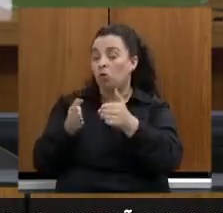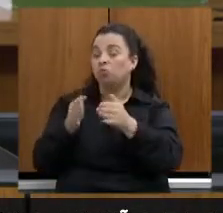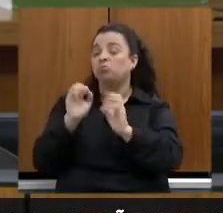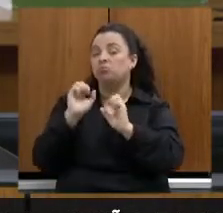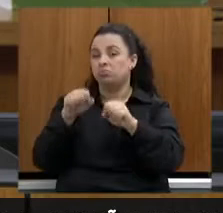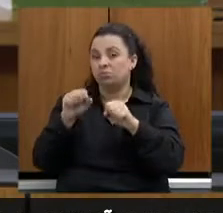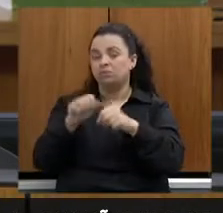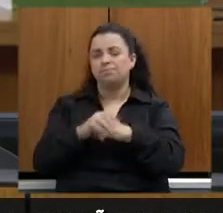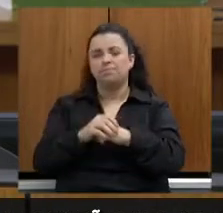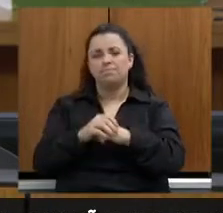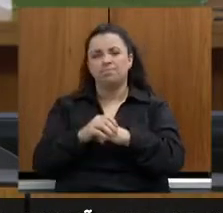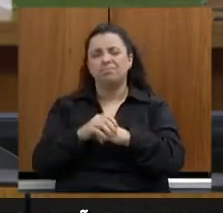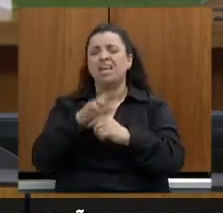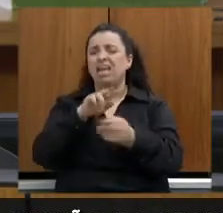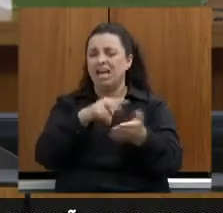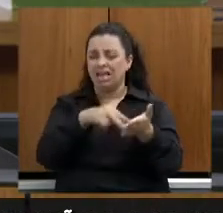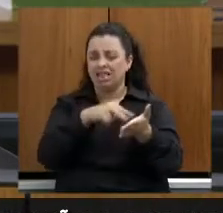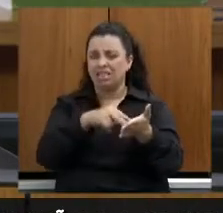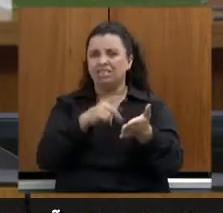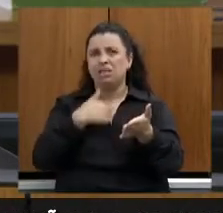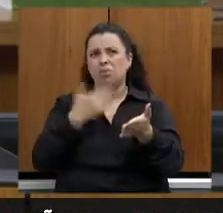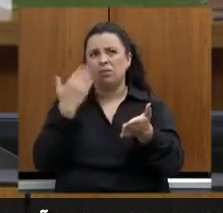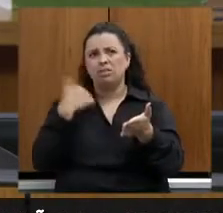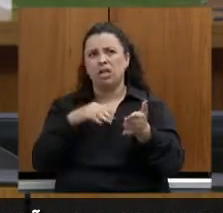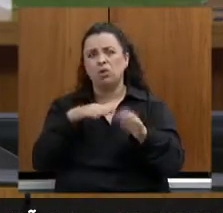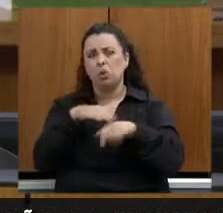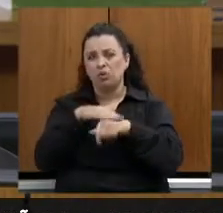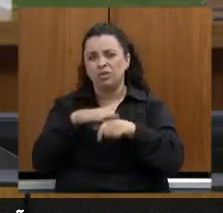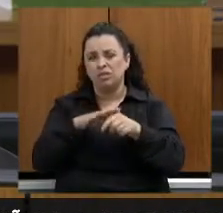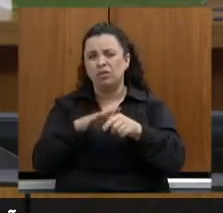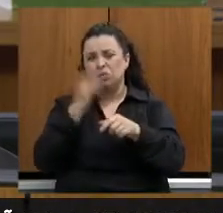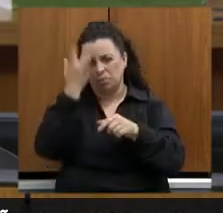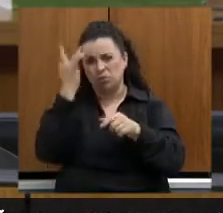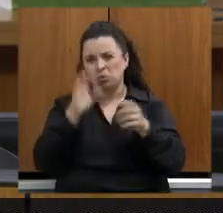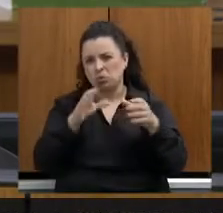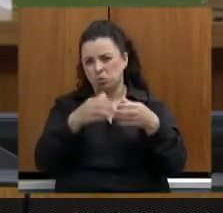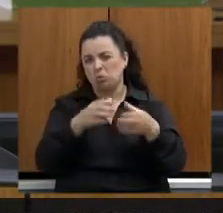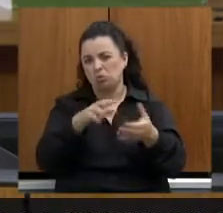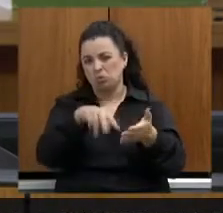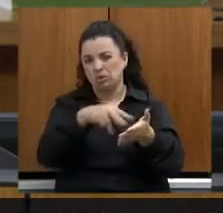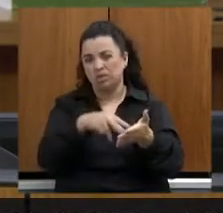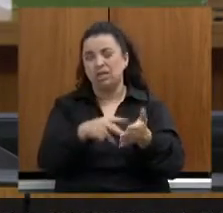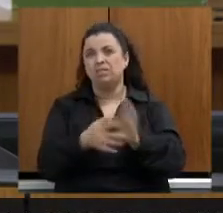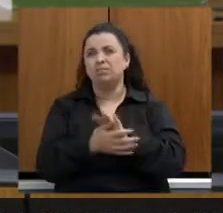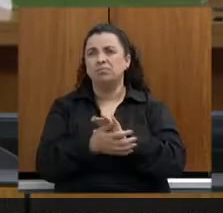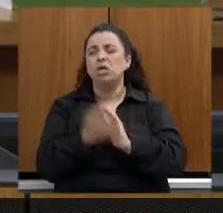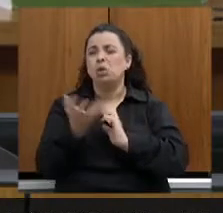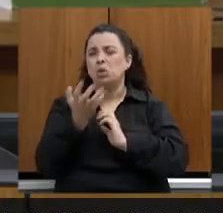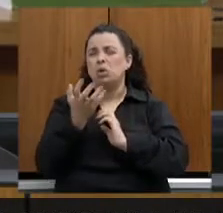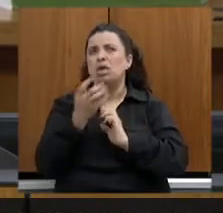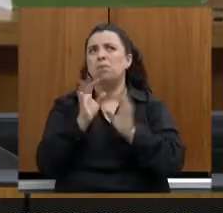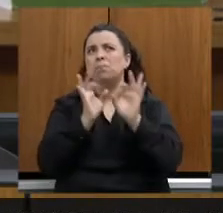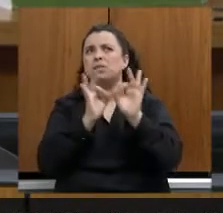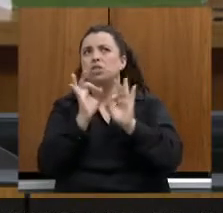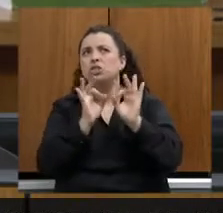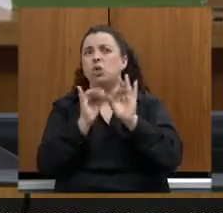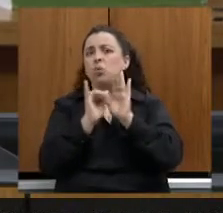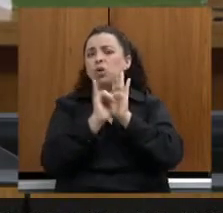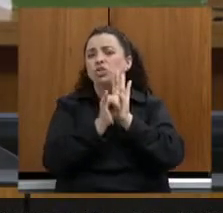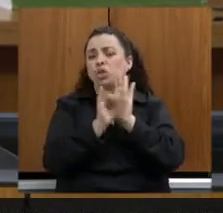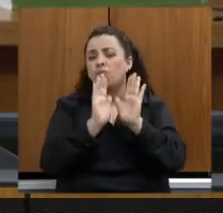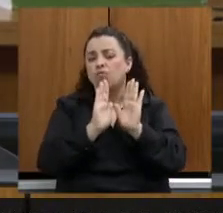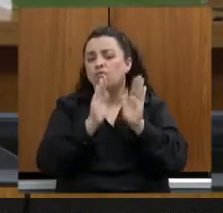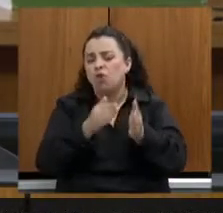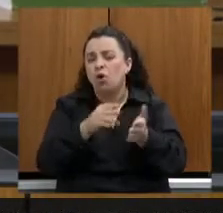até outro dia, conversando com o setor da dança, o Igor, de abrir um edital específico para a dança, para